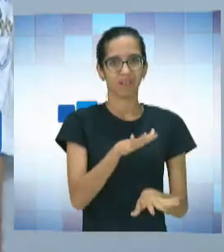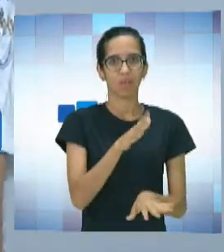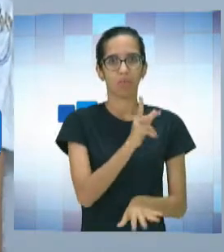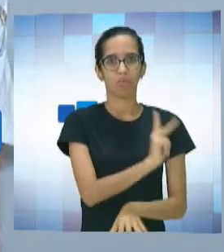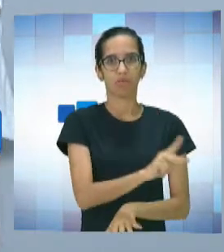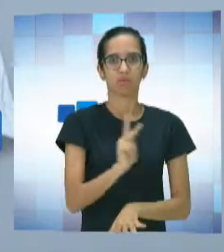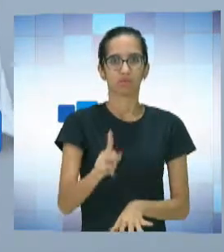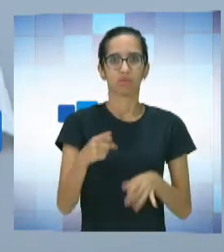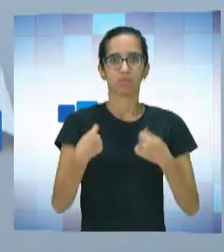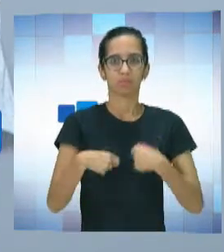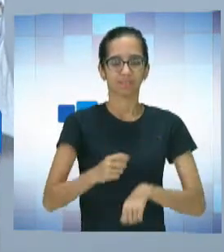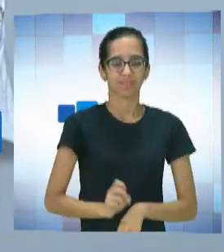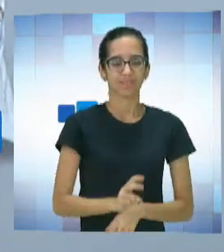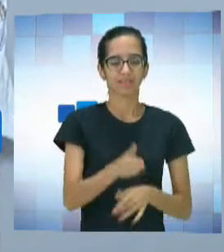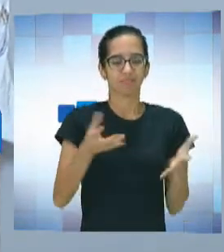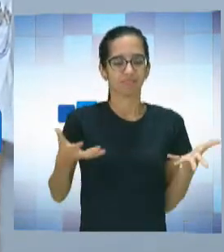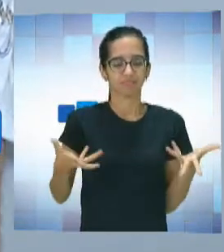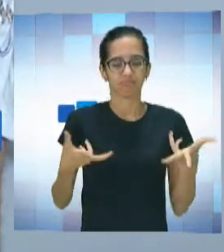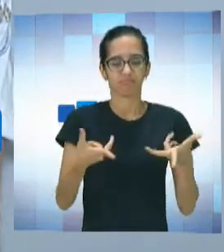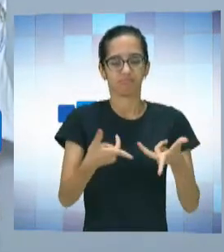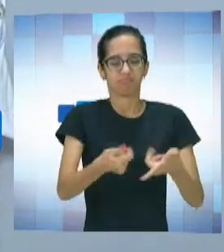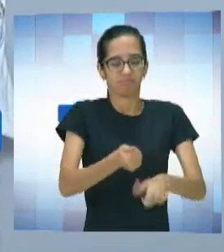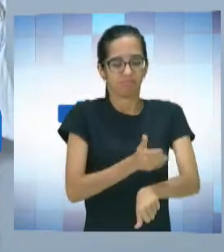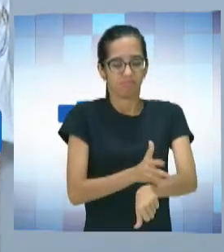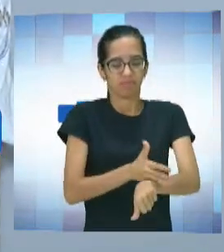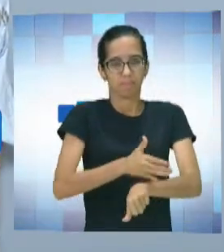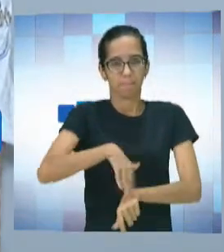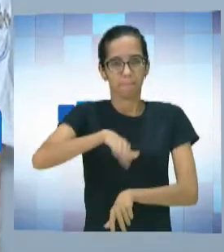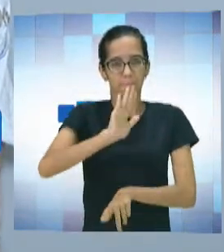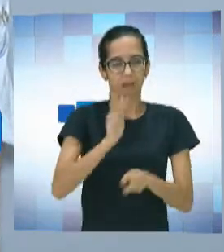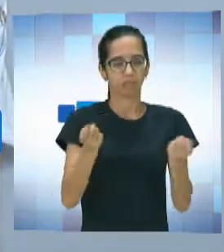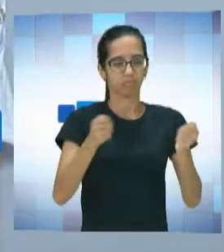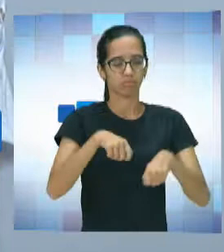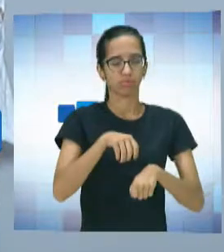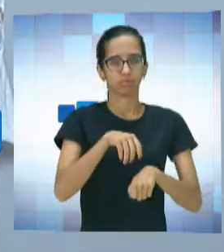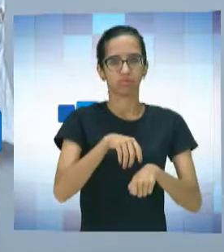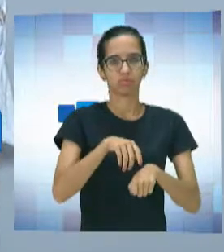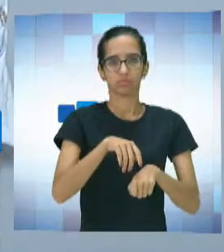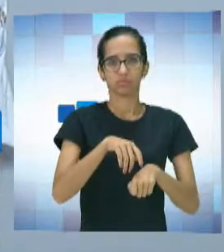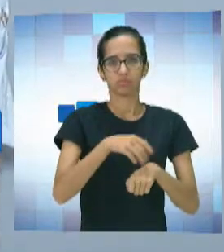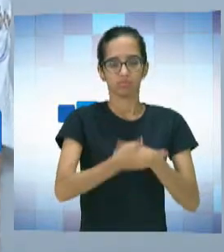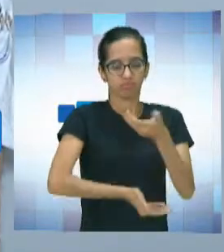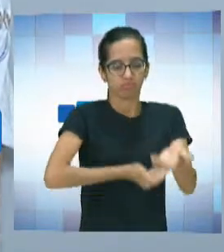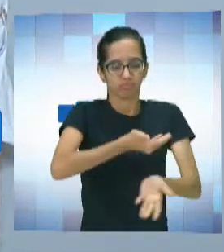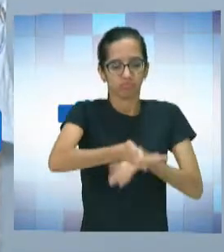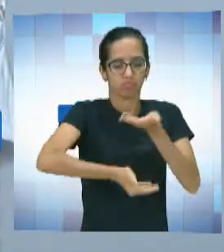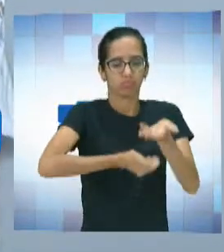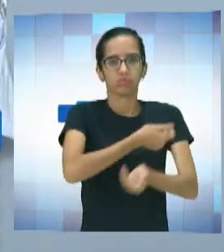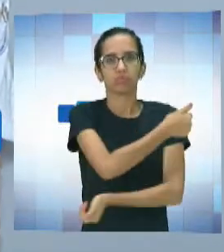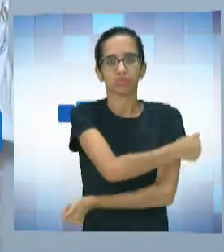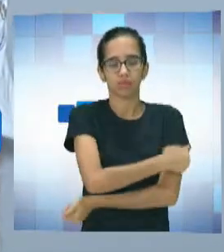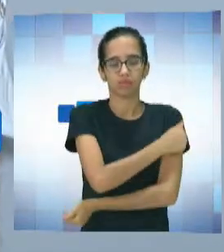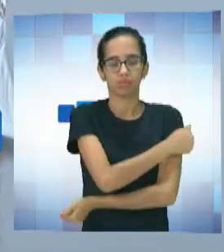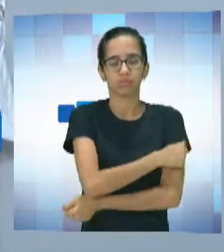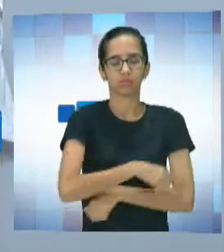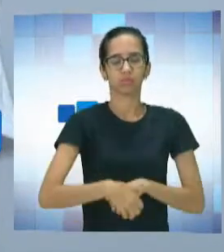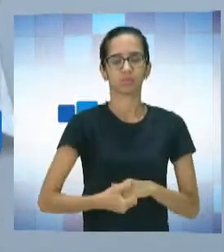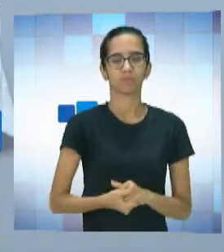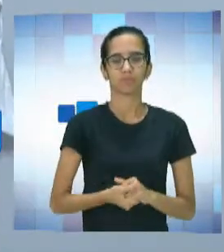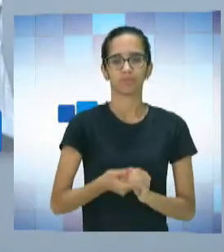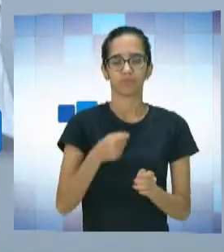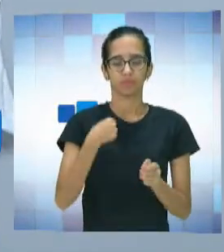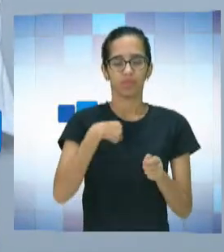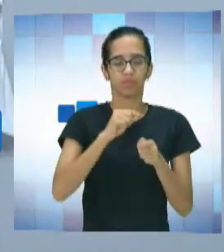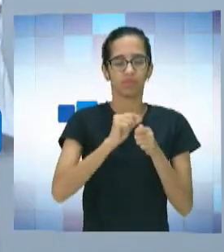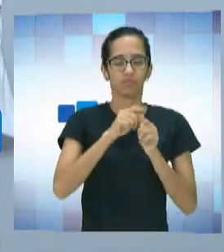tem que estar cada dia se qualificando para que ele possa estar atendendo essa clientela. E aí, eu desenvolvi o projeto,